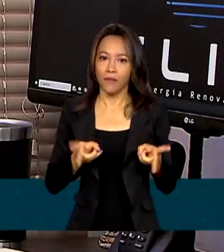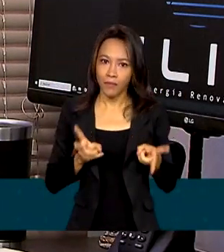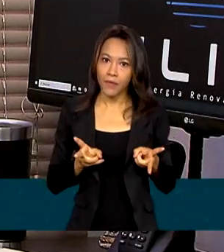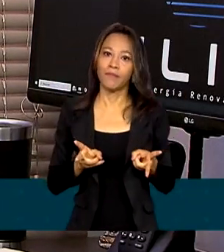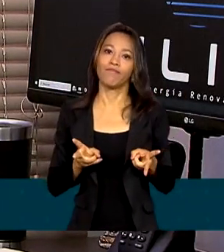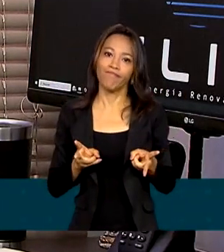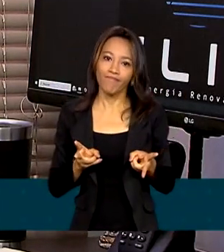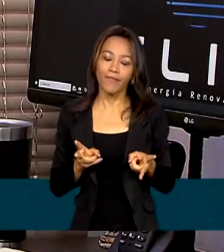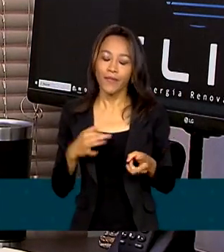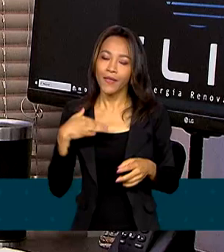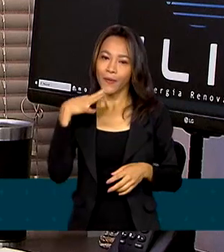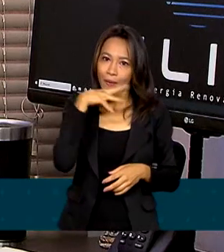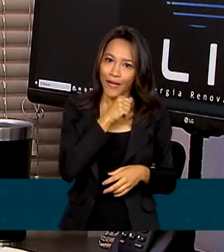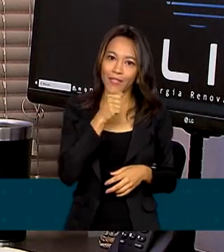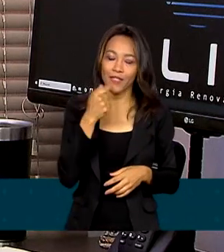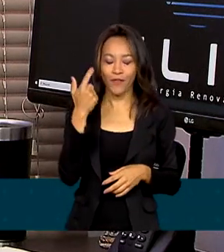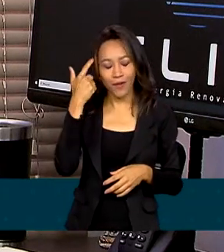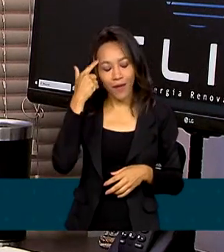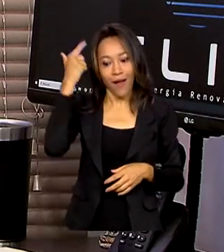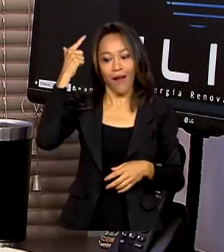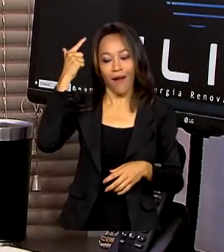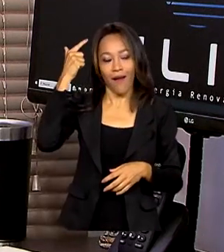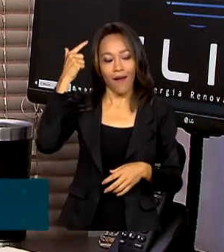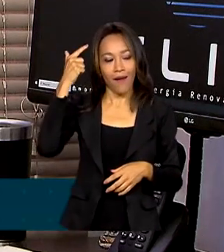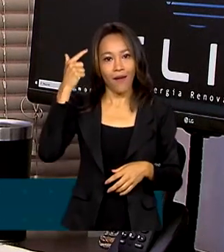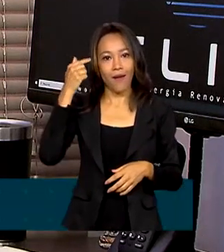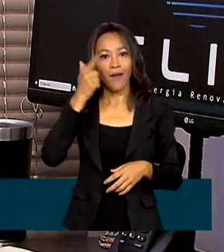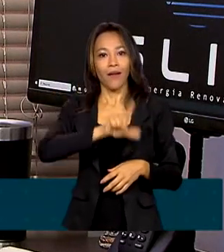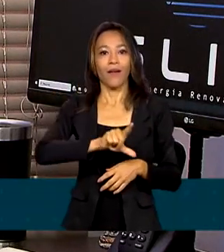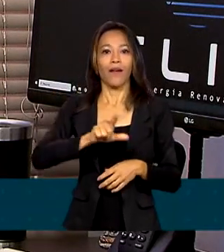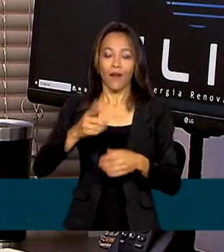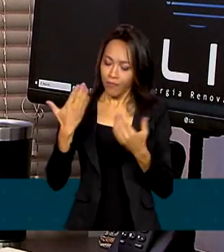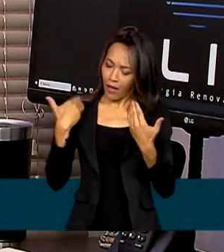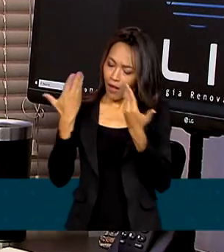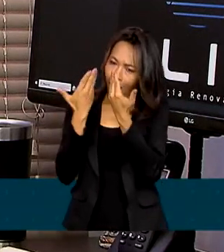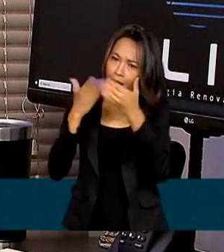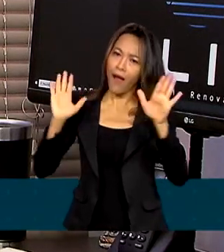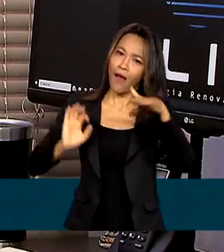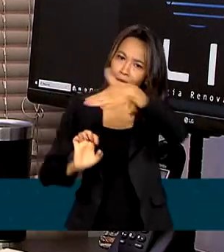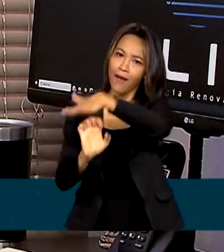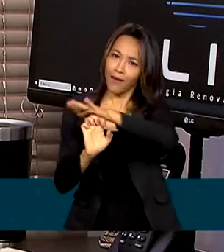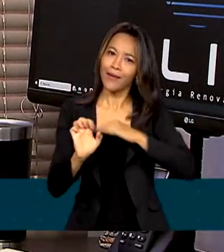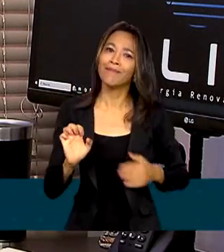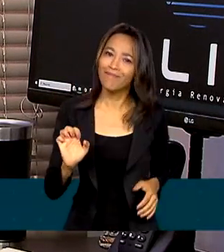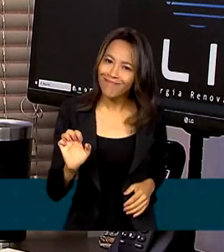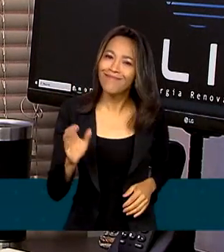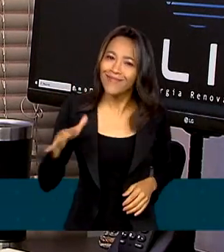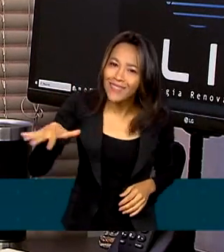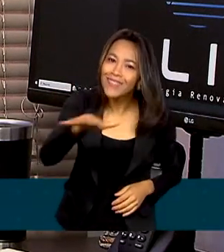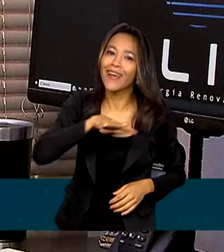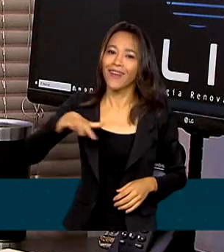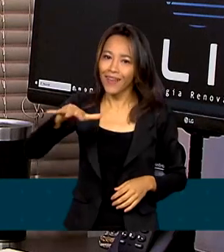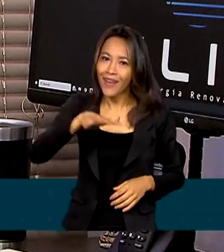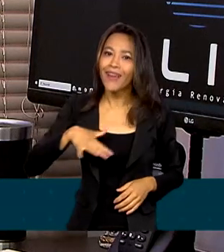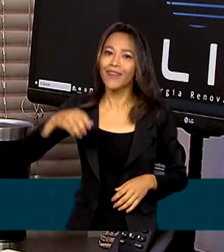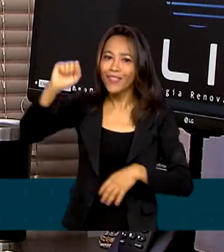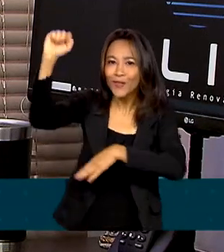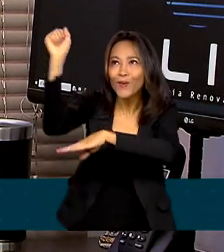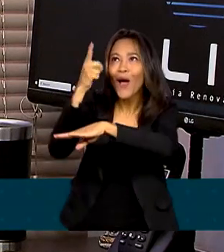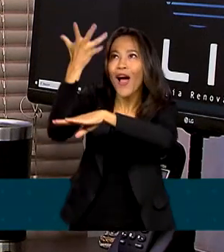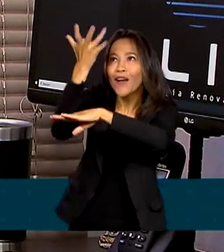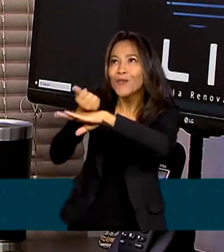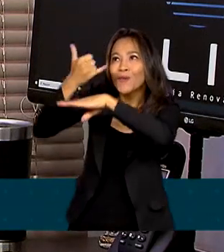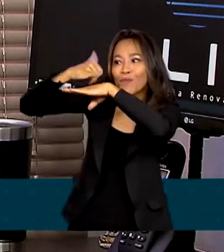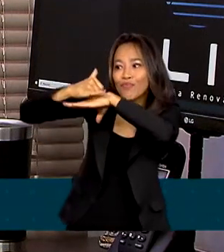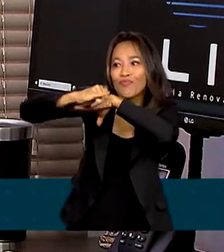um estalo que me deu muito grande de deslanchar nesse mundão de engenharia, que é